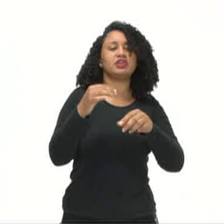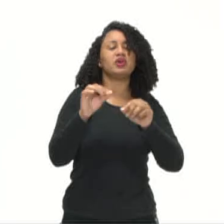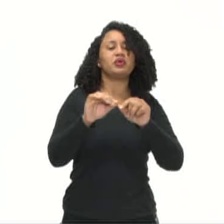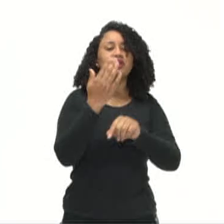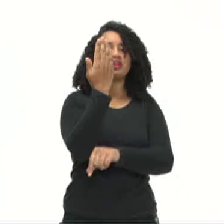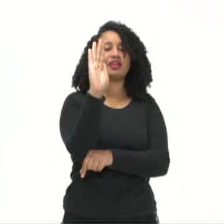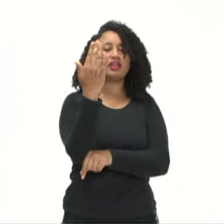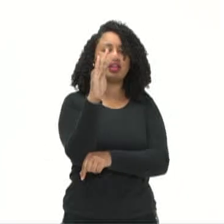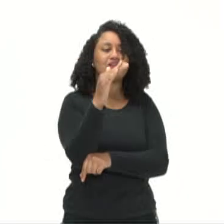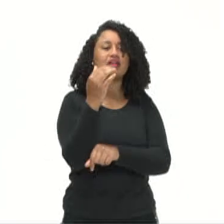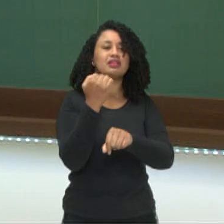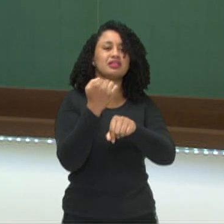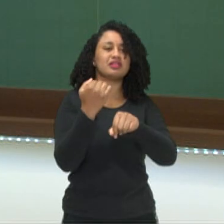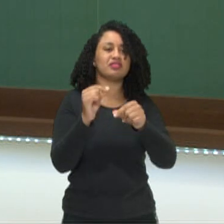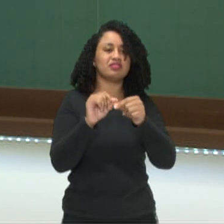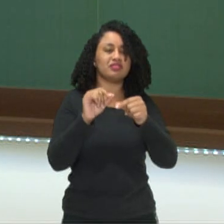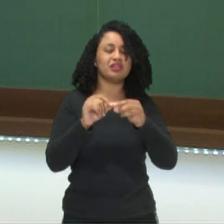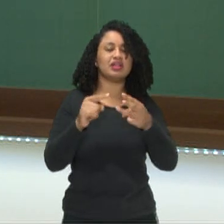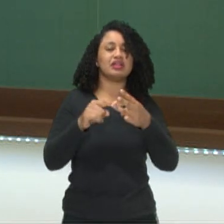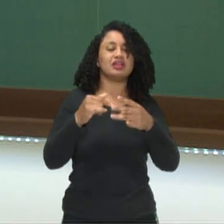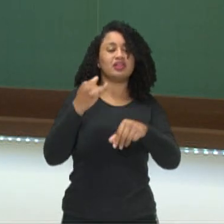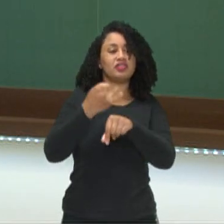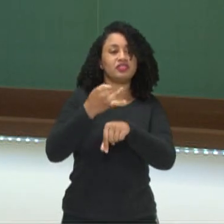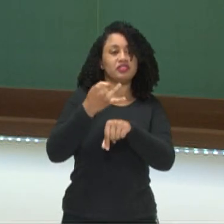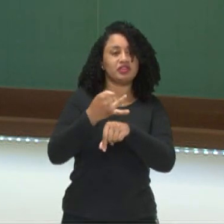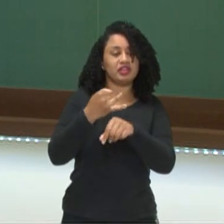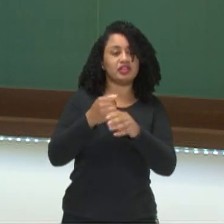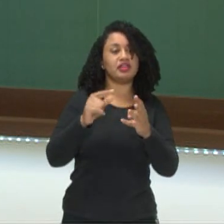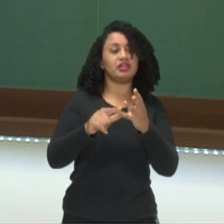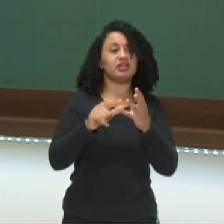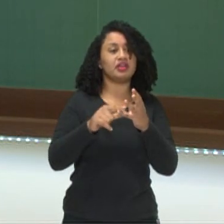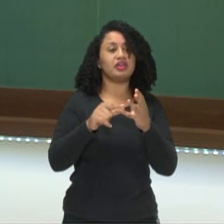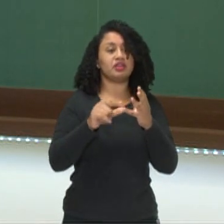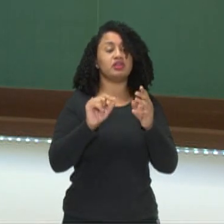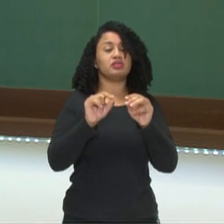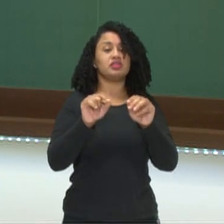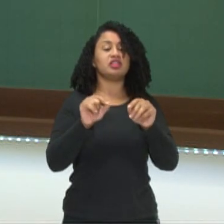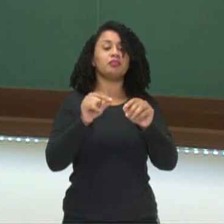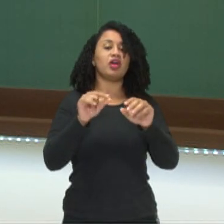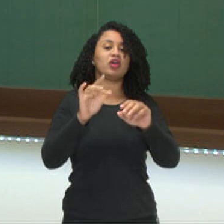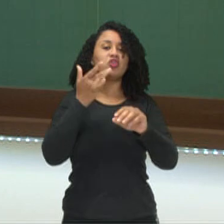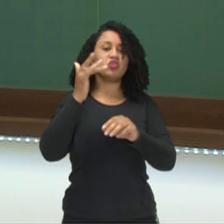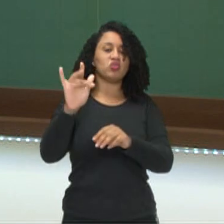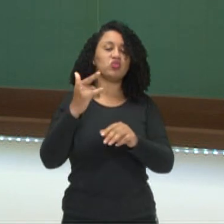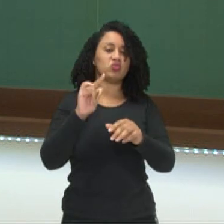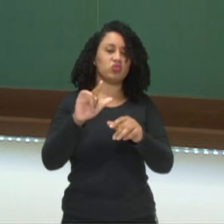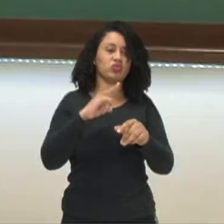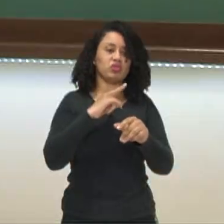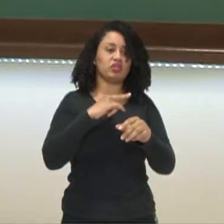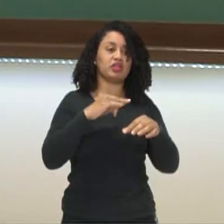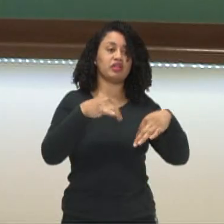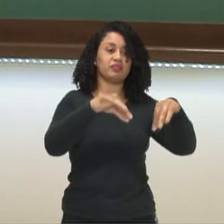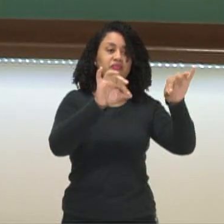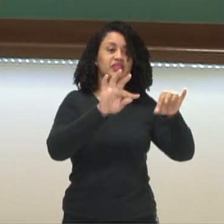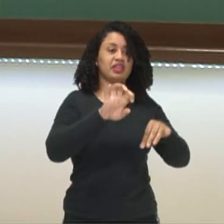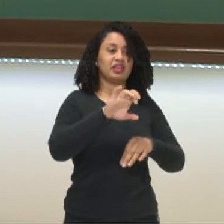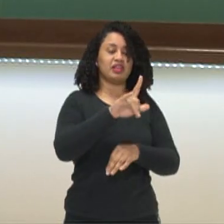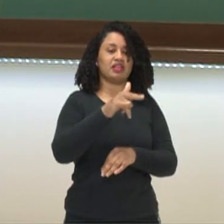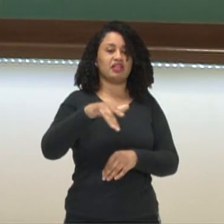ferreiros, joalheiros. O que um tecelão faz? Isso, ele tece com a lã que vem do animal